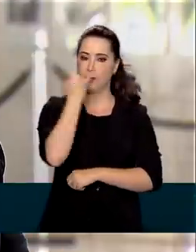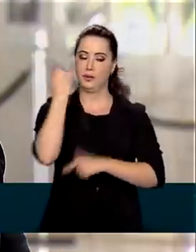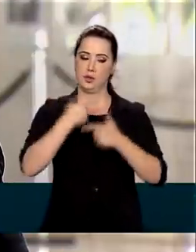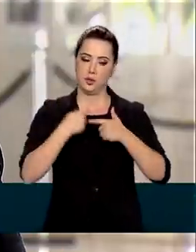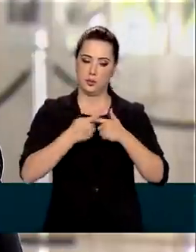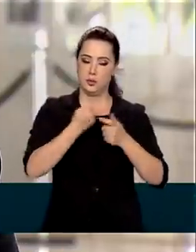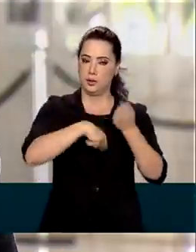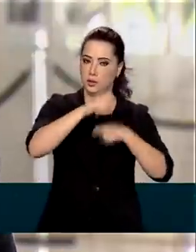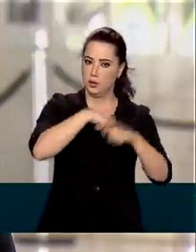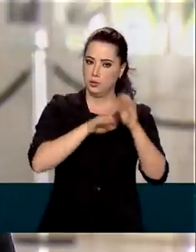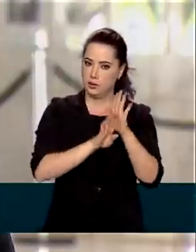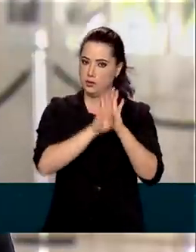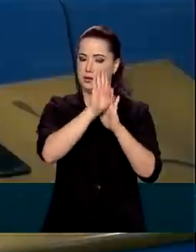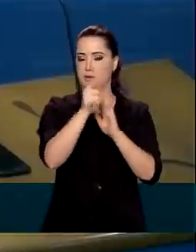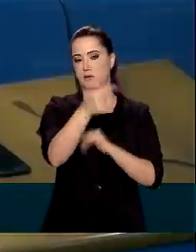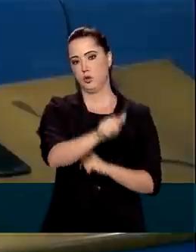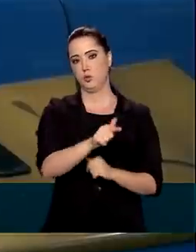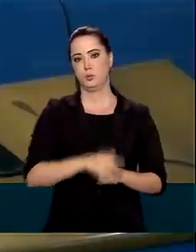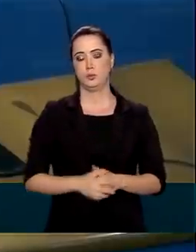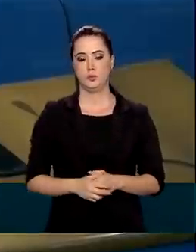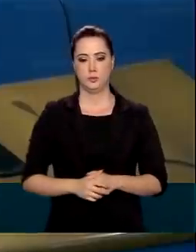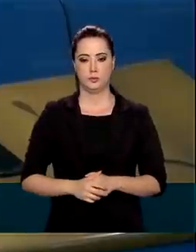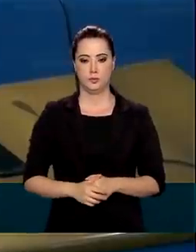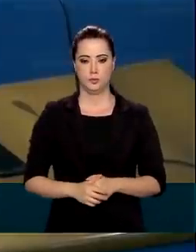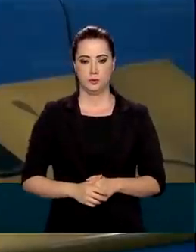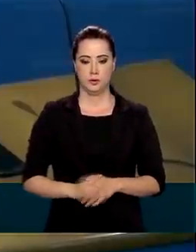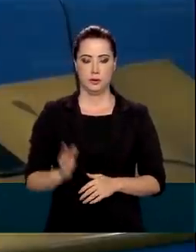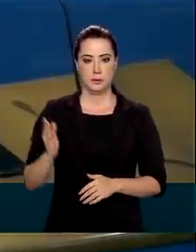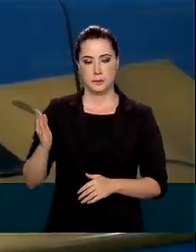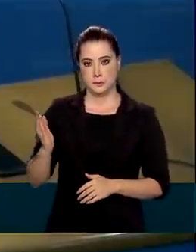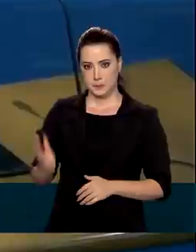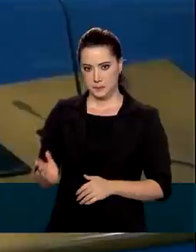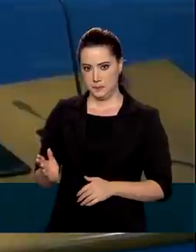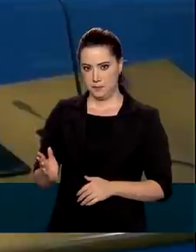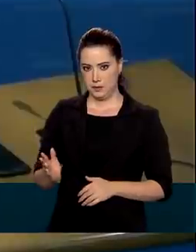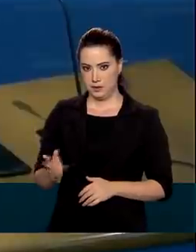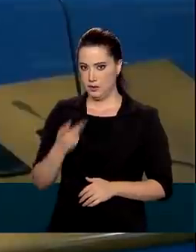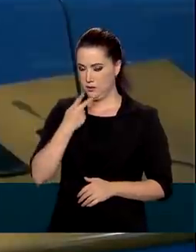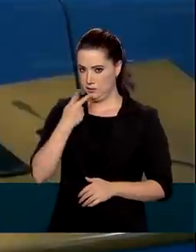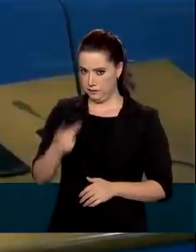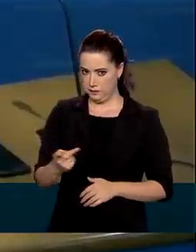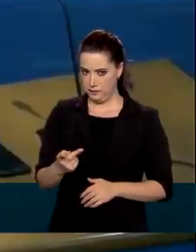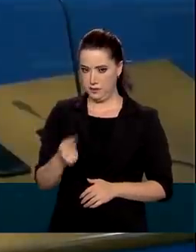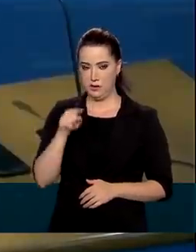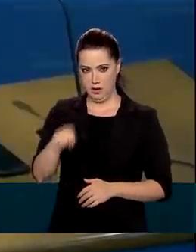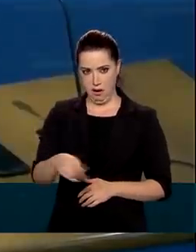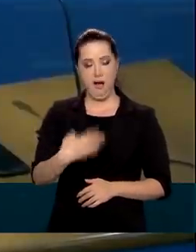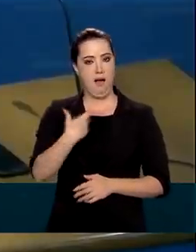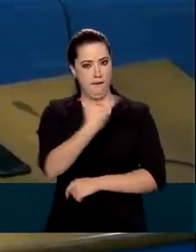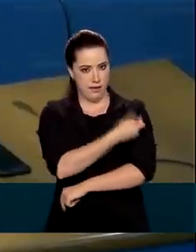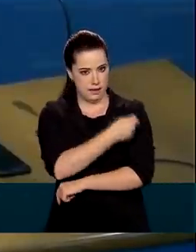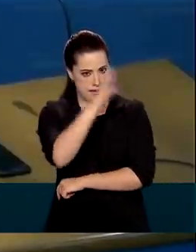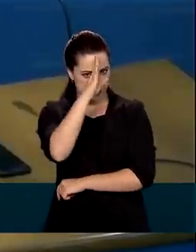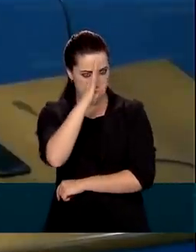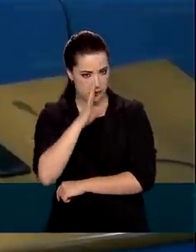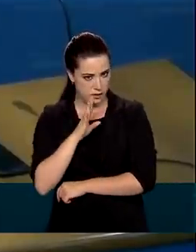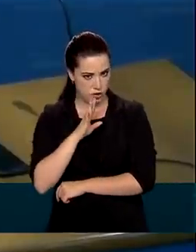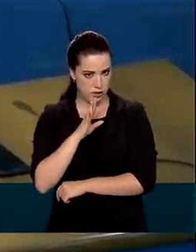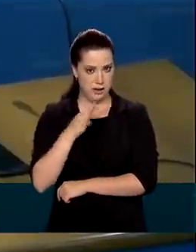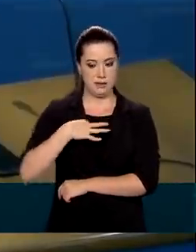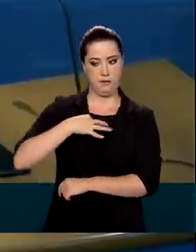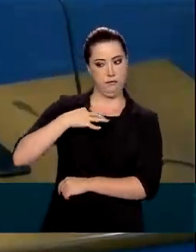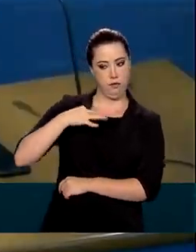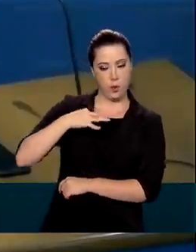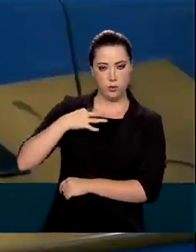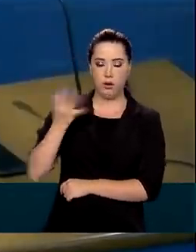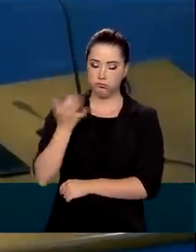retomada do crescimento econômico. Mas a vacinação não onerosa, gratuita, de forma voluntária